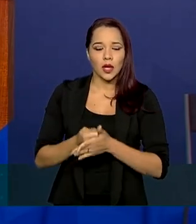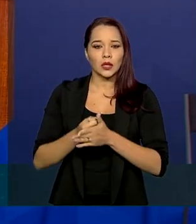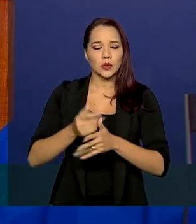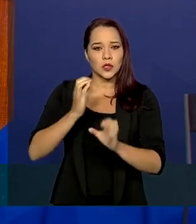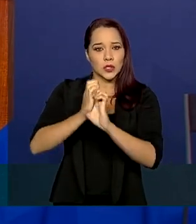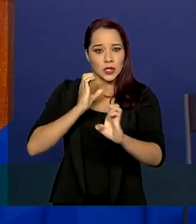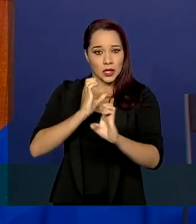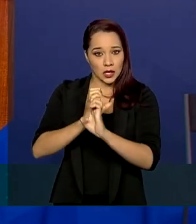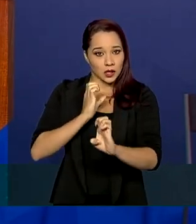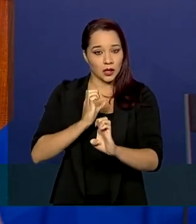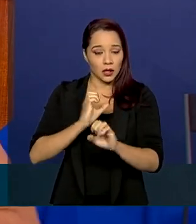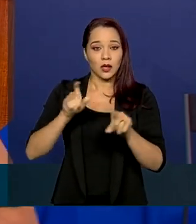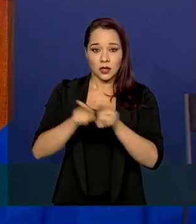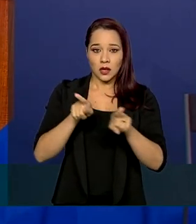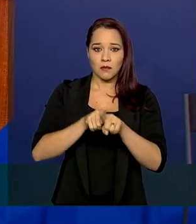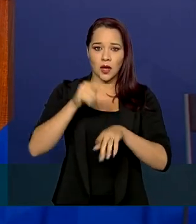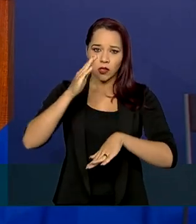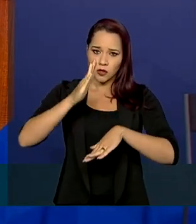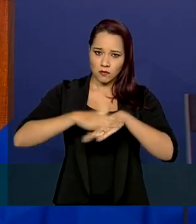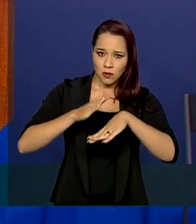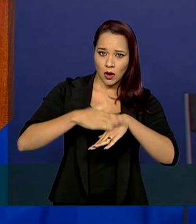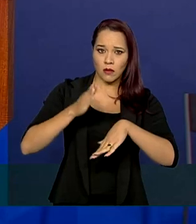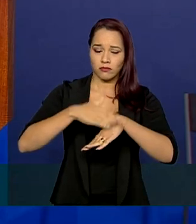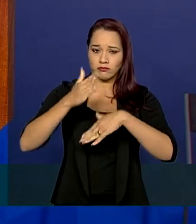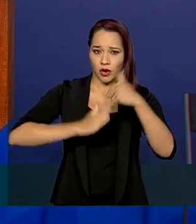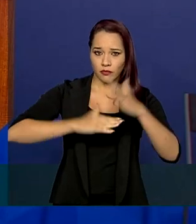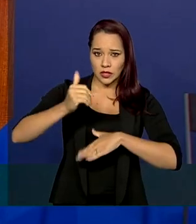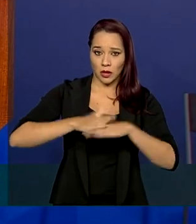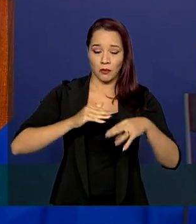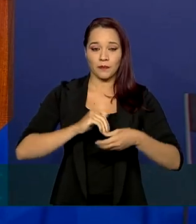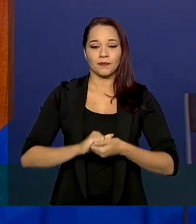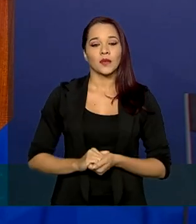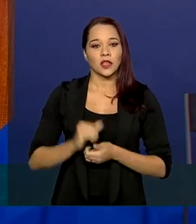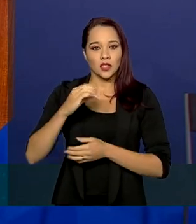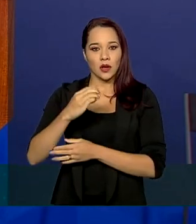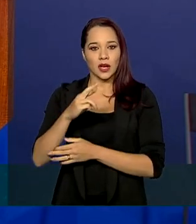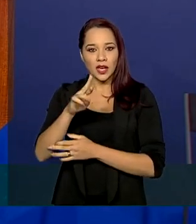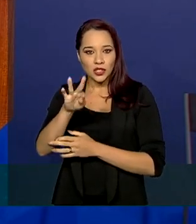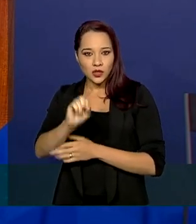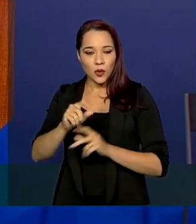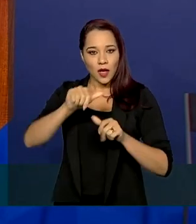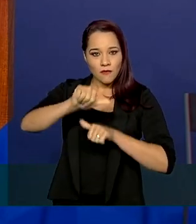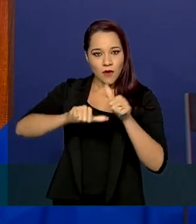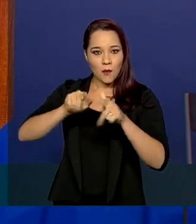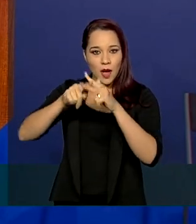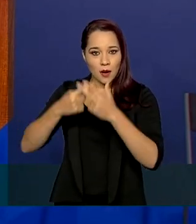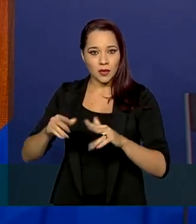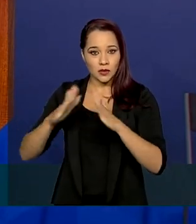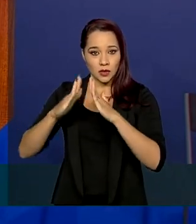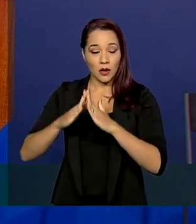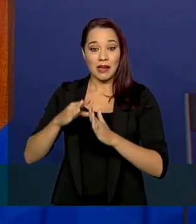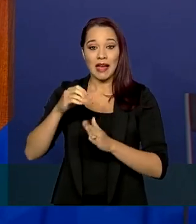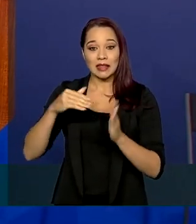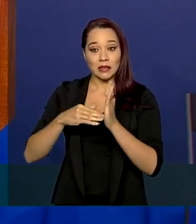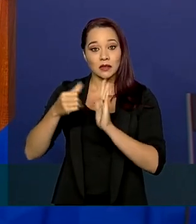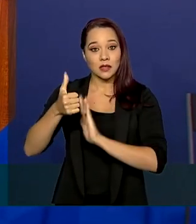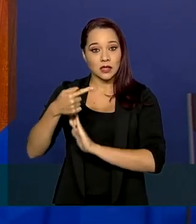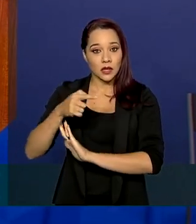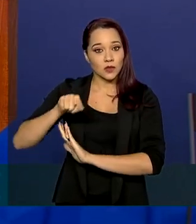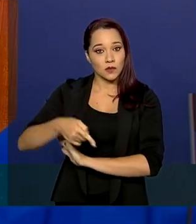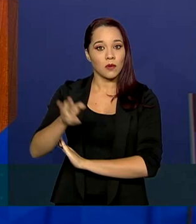engenharia e de mão de obra. Já o crédito reforma habitacional, que será de até R 17 mil por